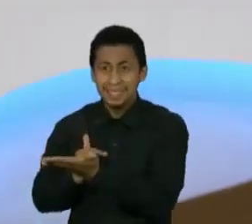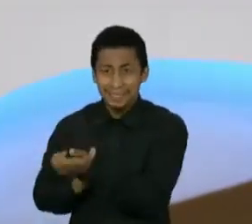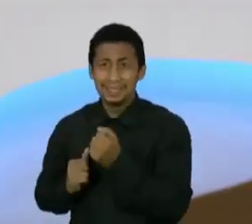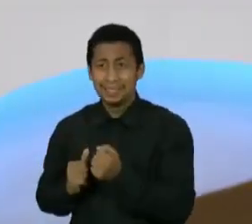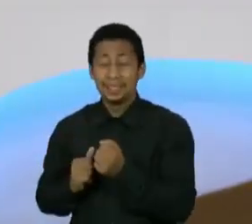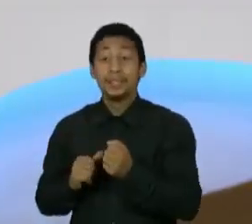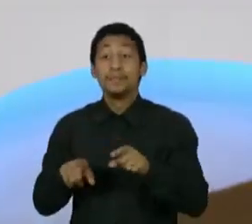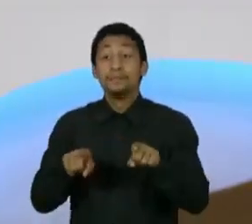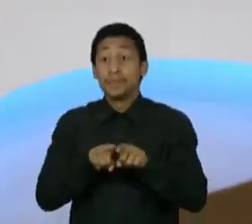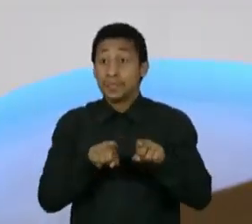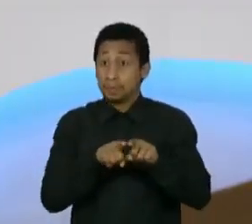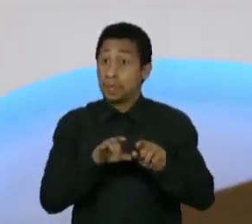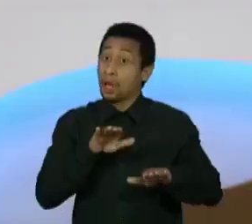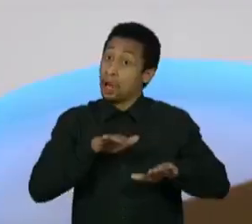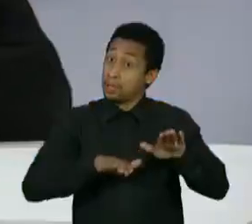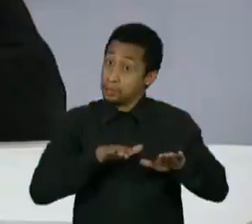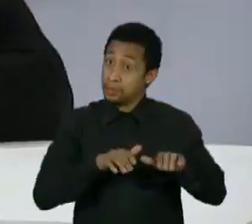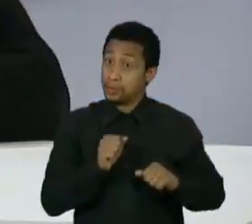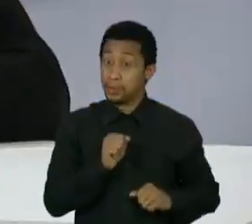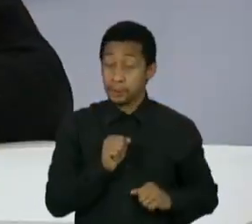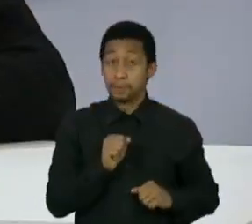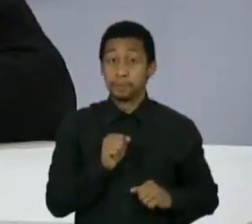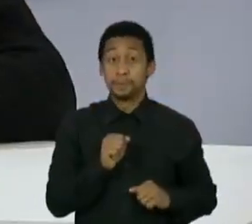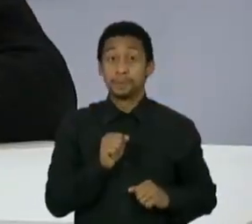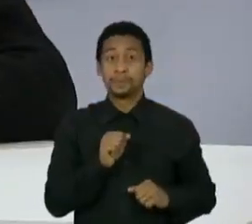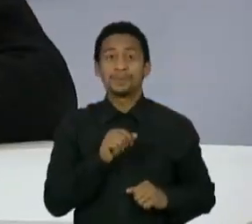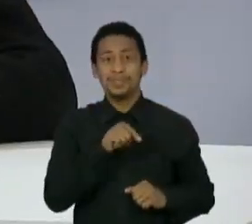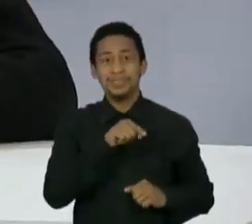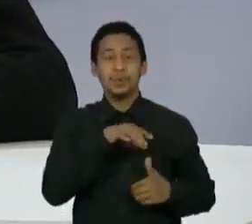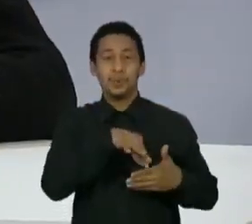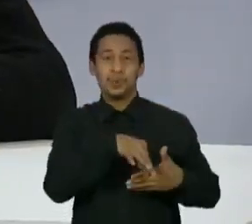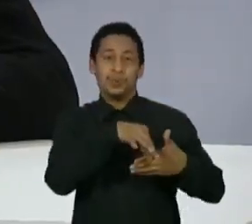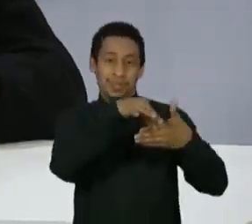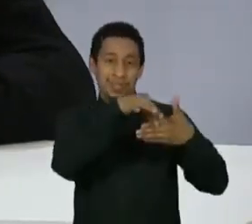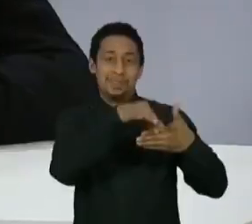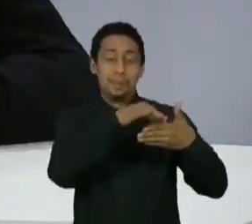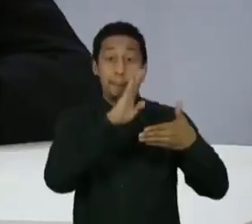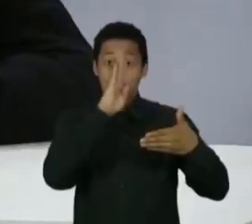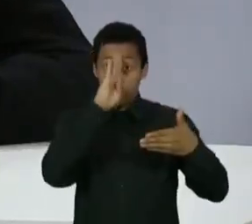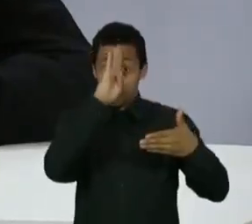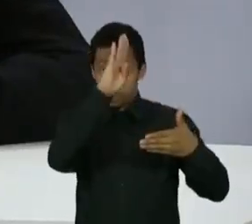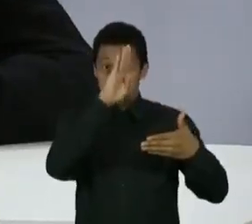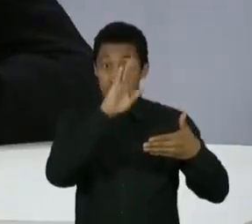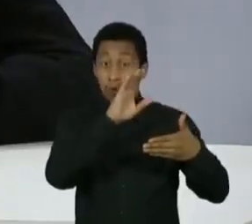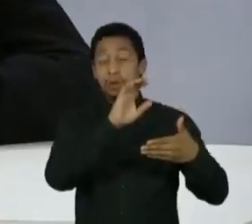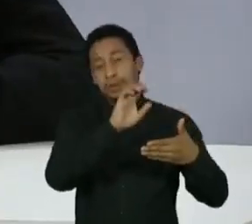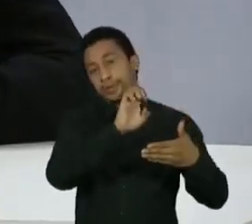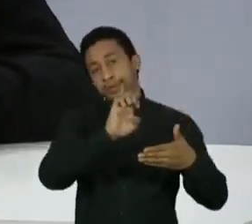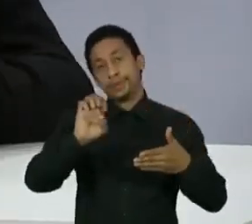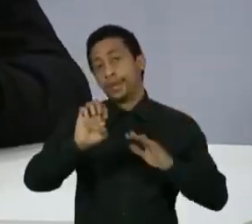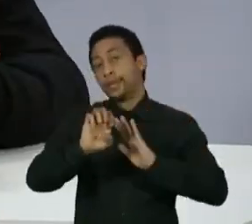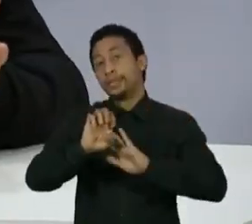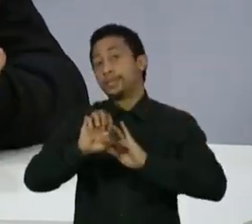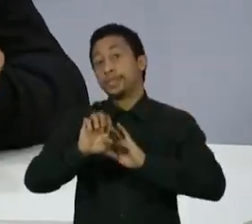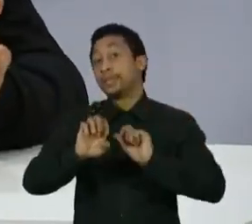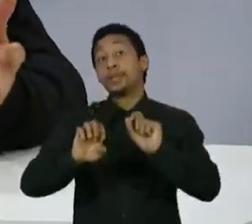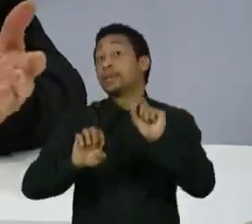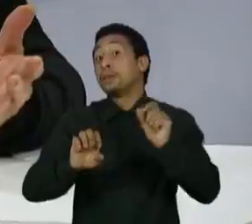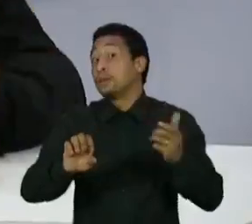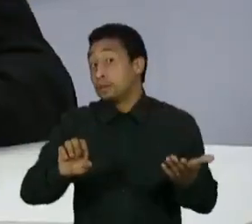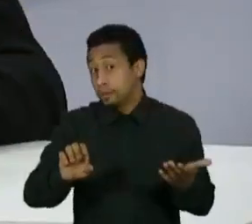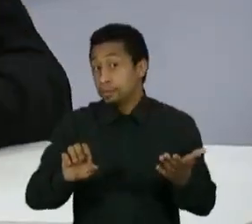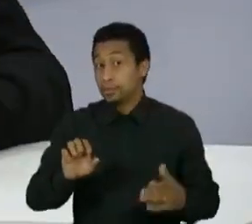tempo a gente tem em cena, a principal liderança da esquerda é uma liderança, o Lula,